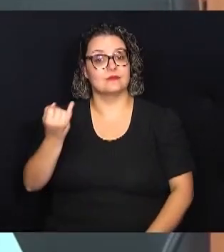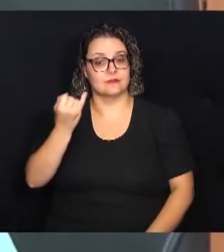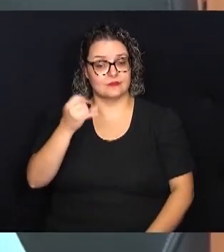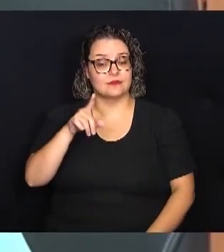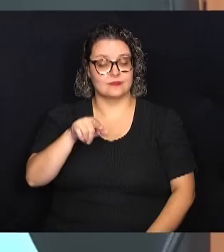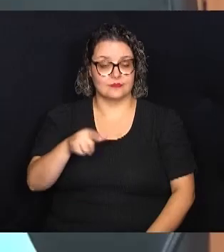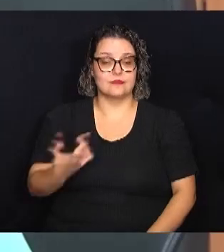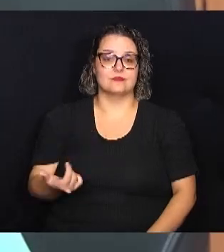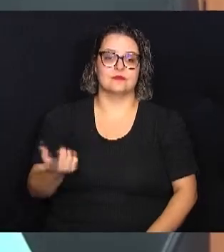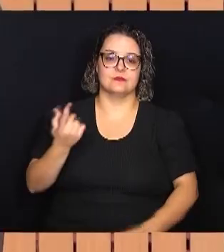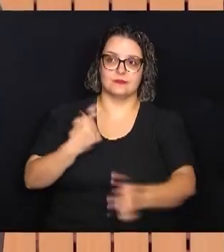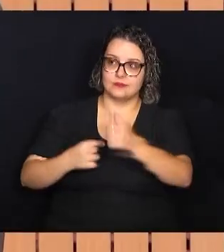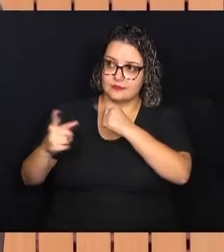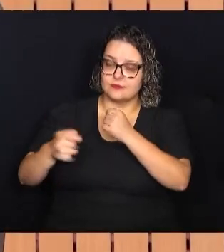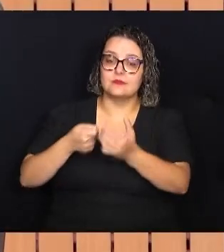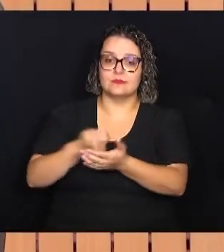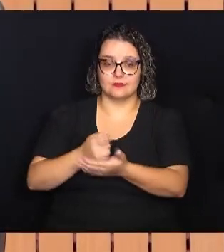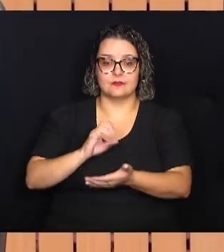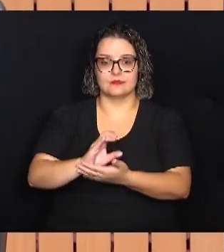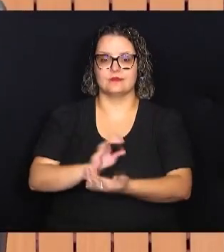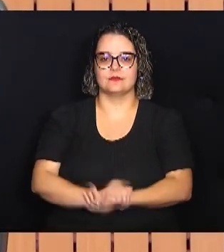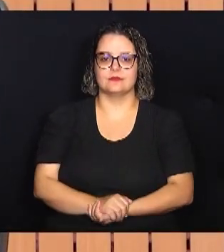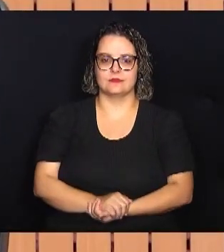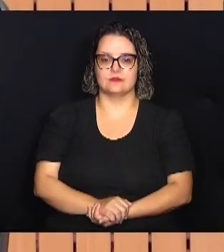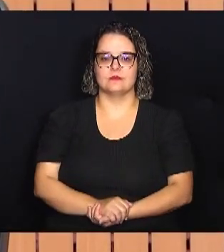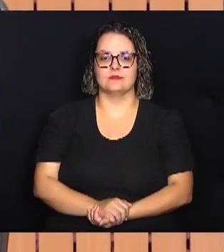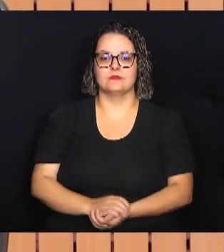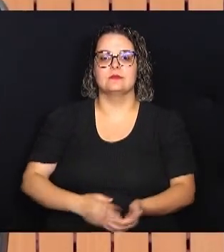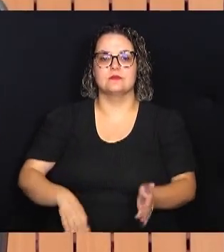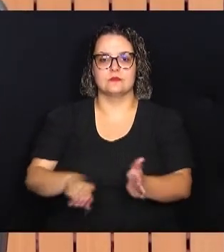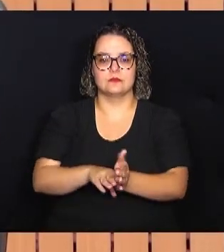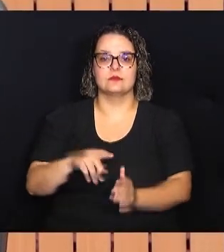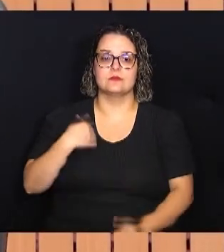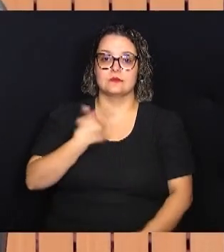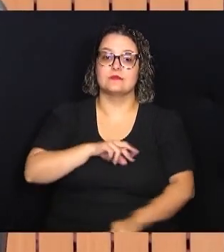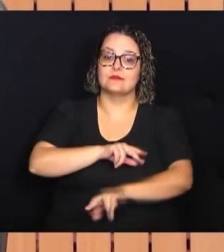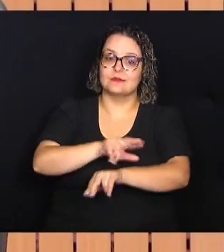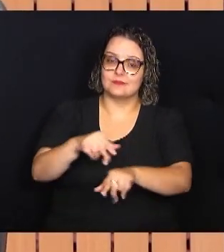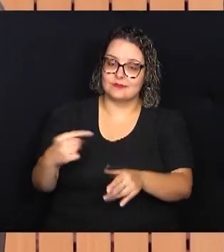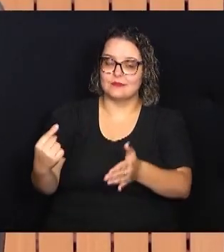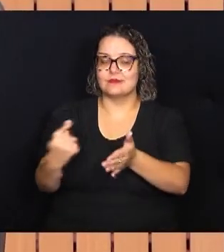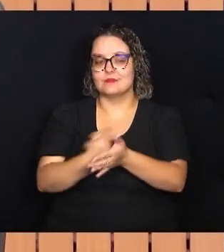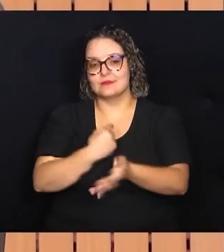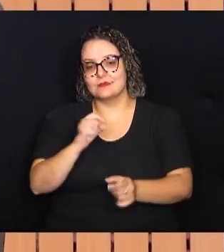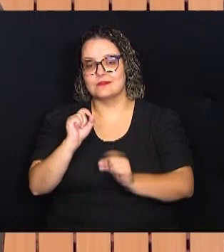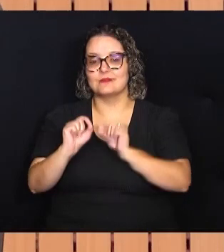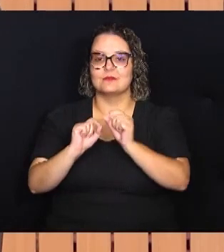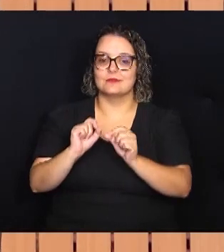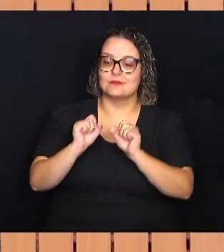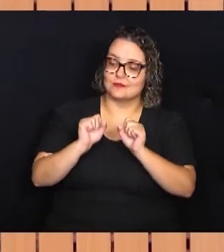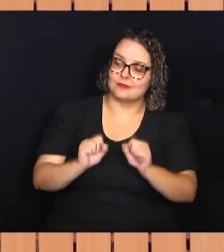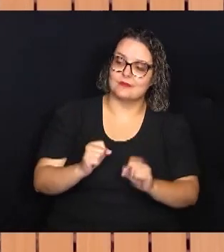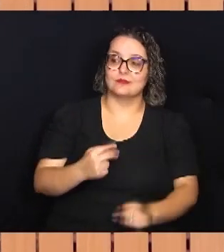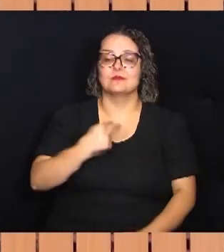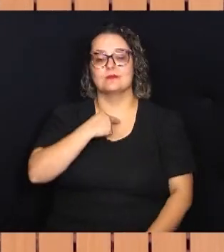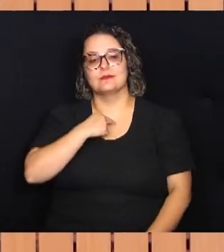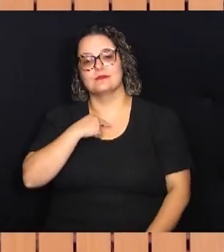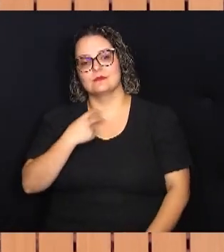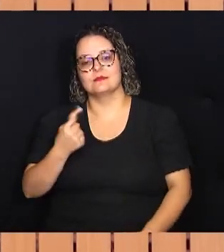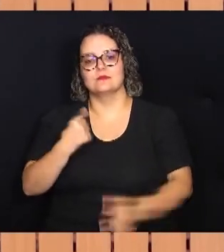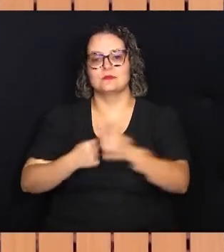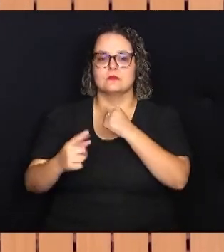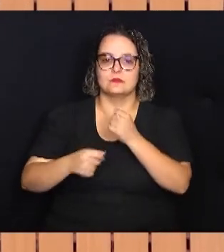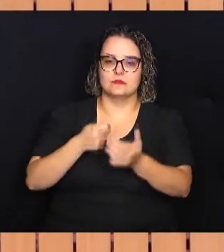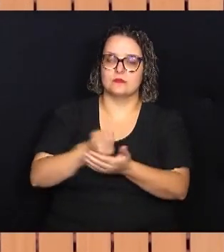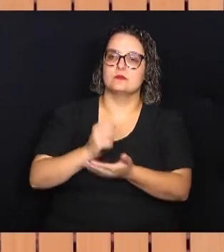destinação das emendas. Chegou para a gente diversas questões do que vai poder ser e o não vai poder ser as emendas do ano que vem.